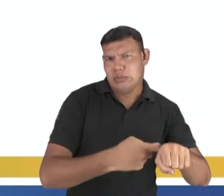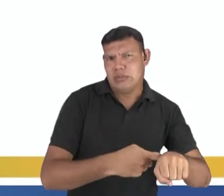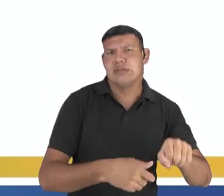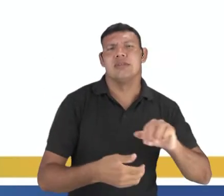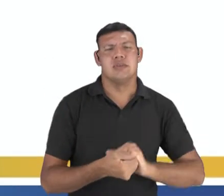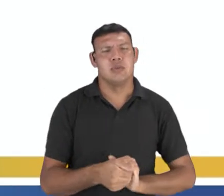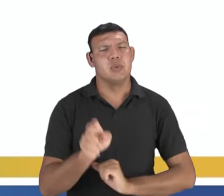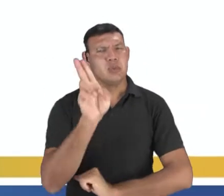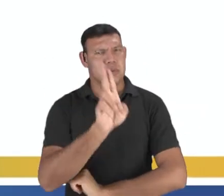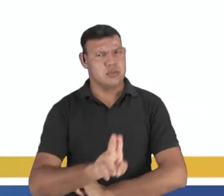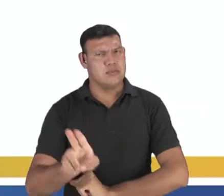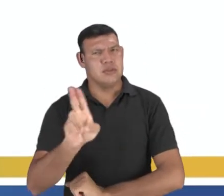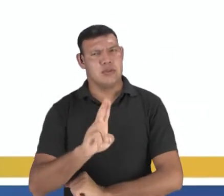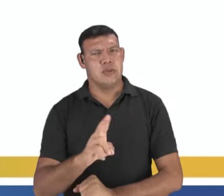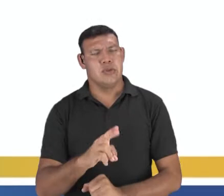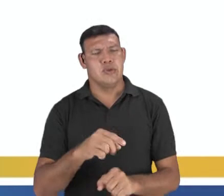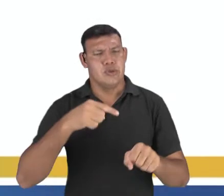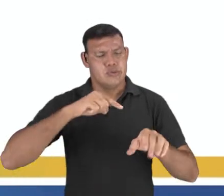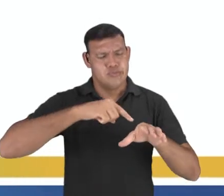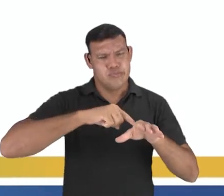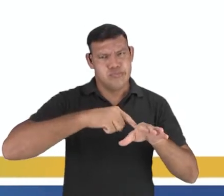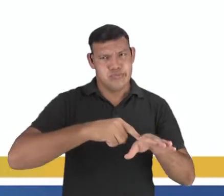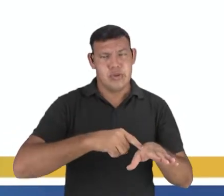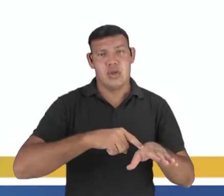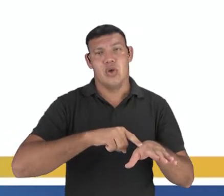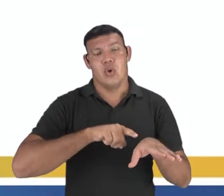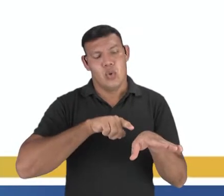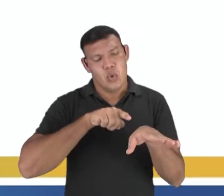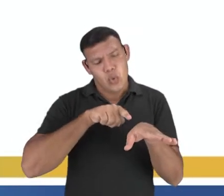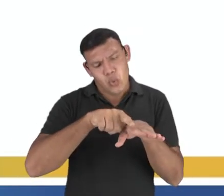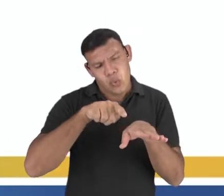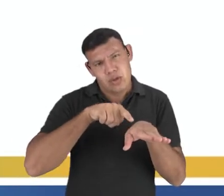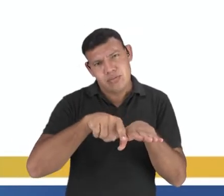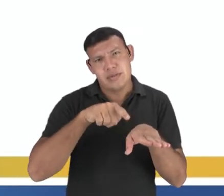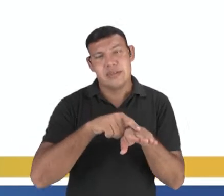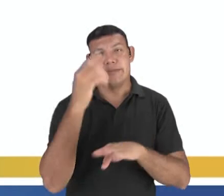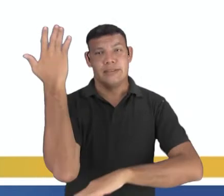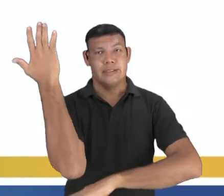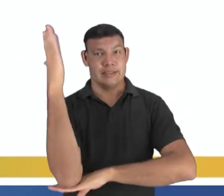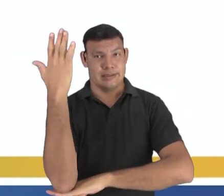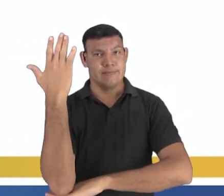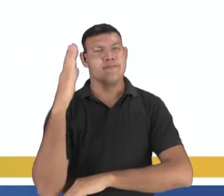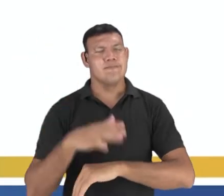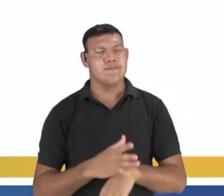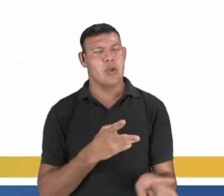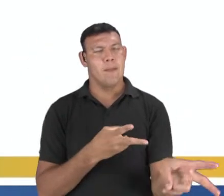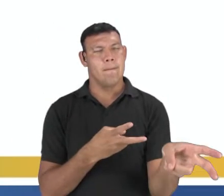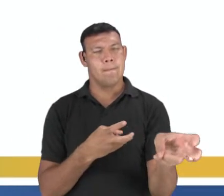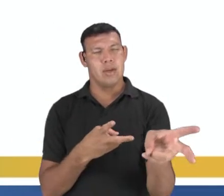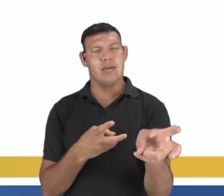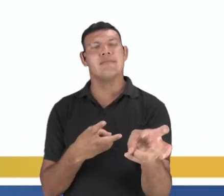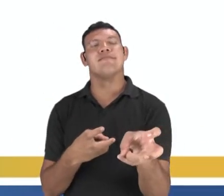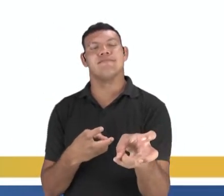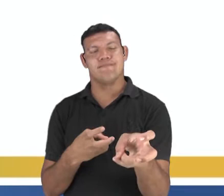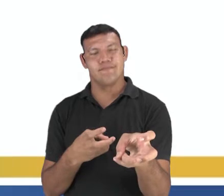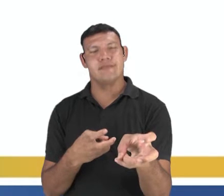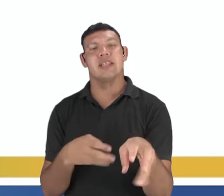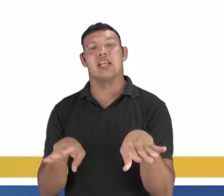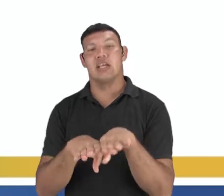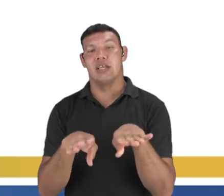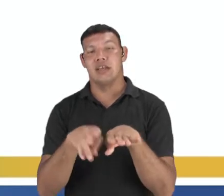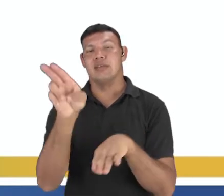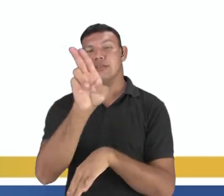e por isso devem ser usados para furar e raspar os mais moles. As madeiras passam a ser percebidas e